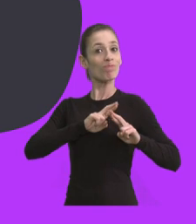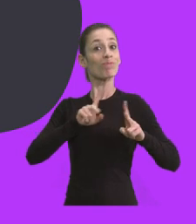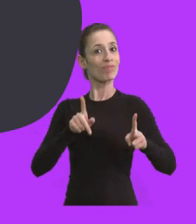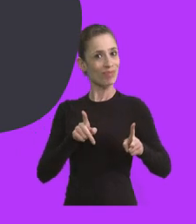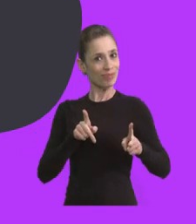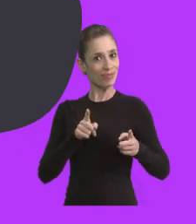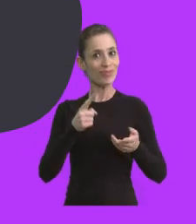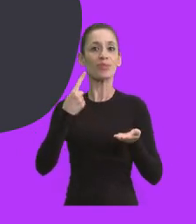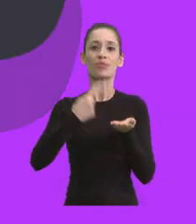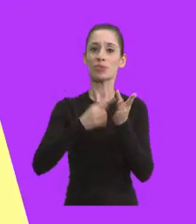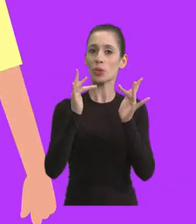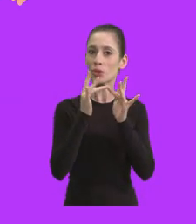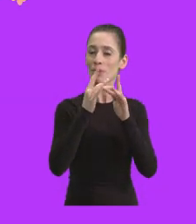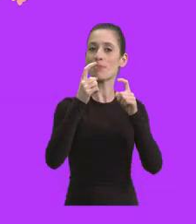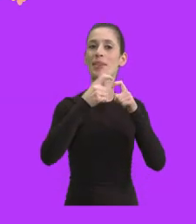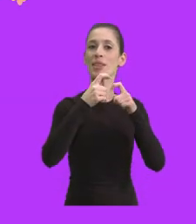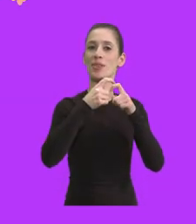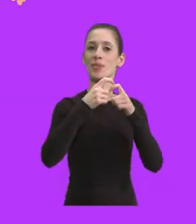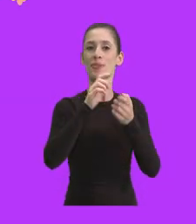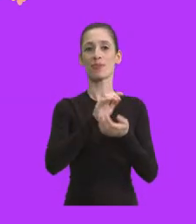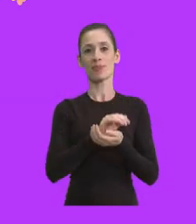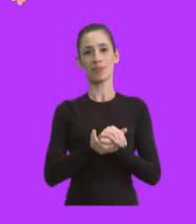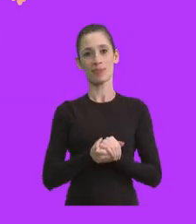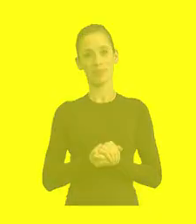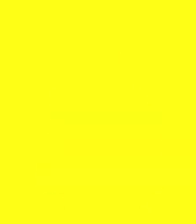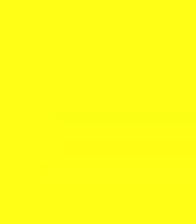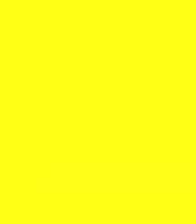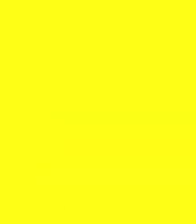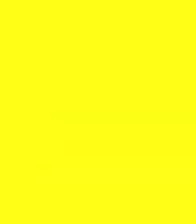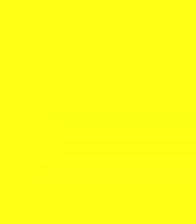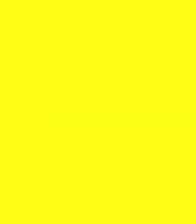qualquer alteração, procure o seu médico.